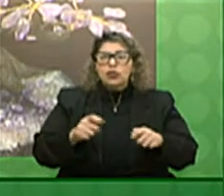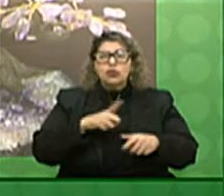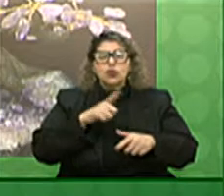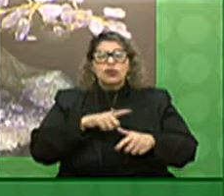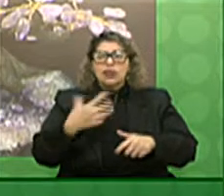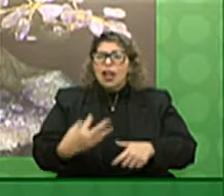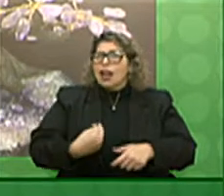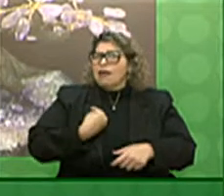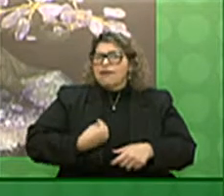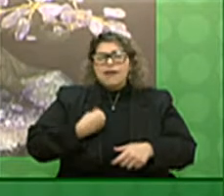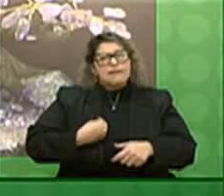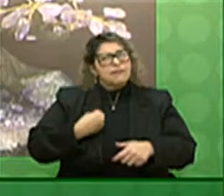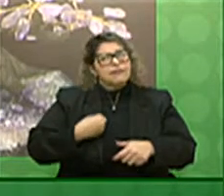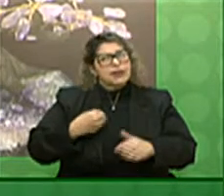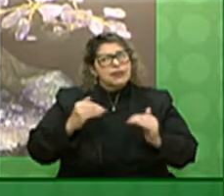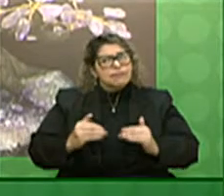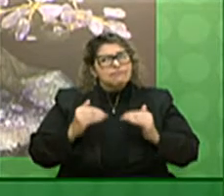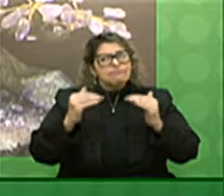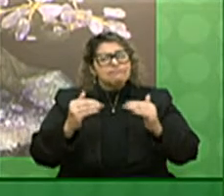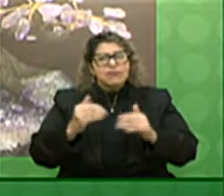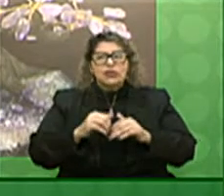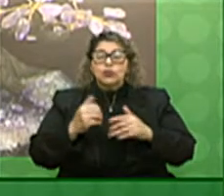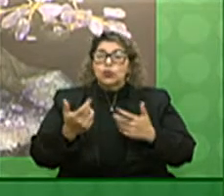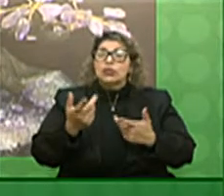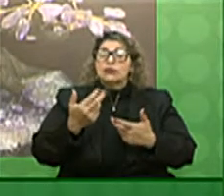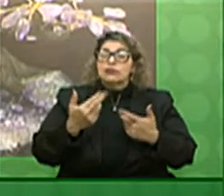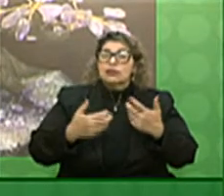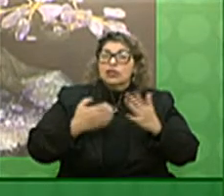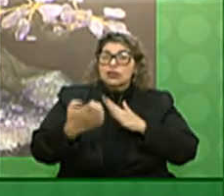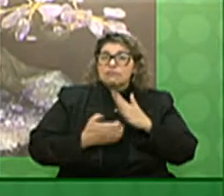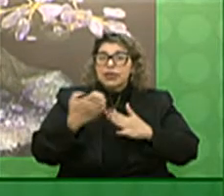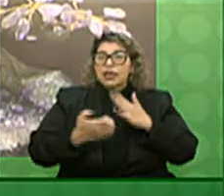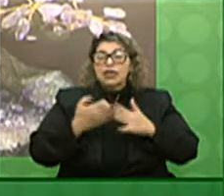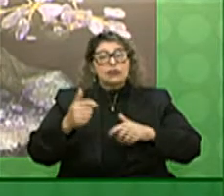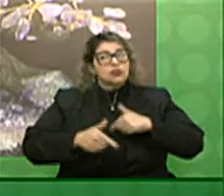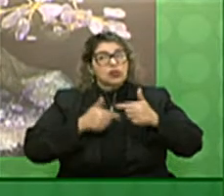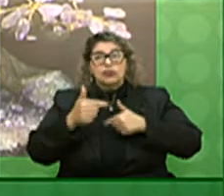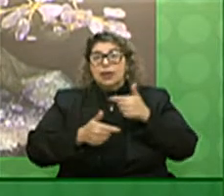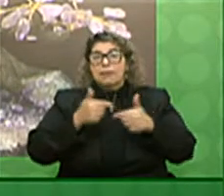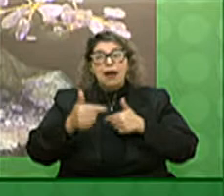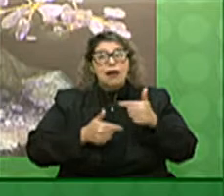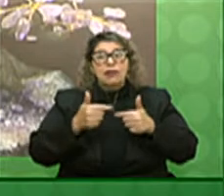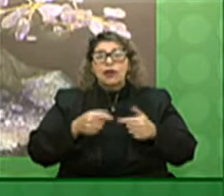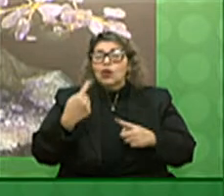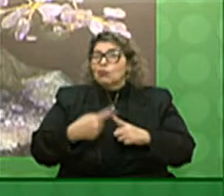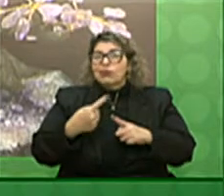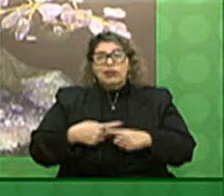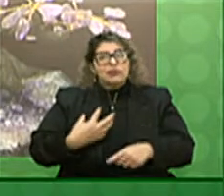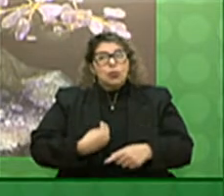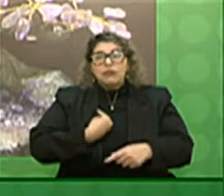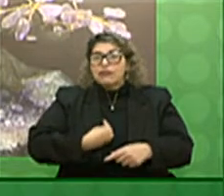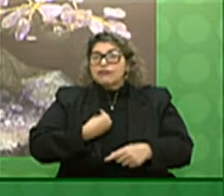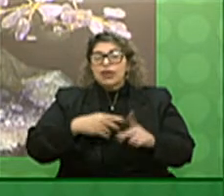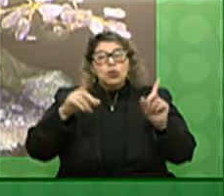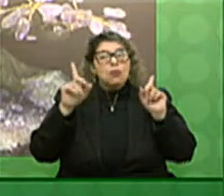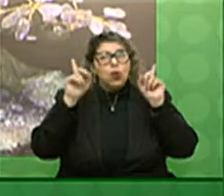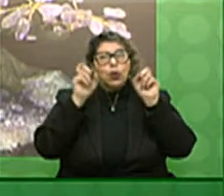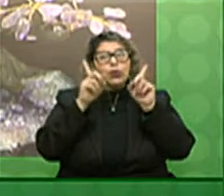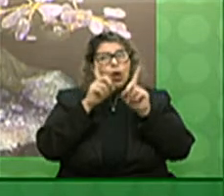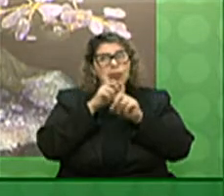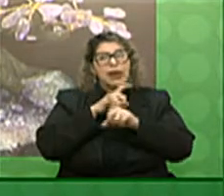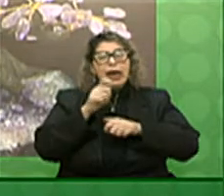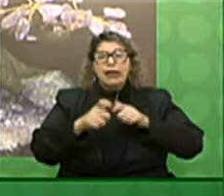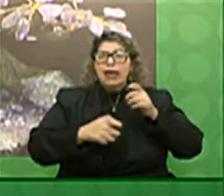levar adiante levar adiante os seus negócios as suas atividades porque realmente estamos vivendo um momento muito difícil